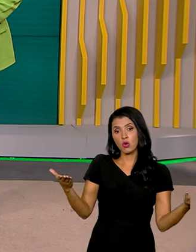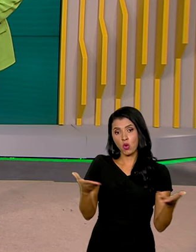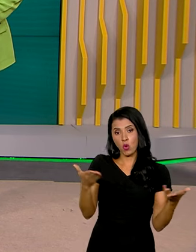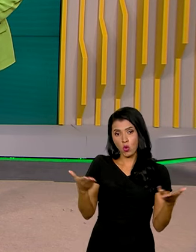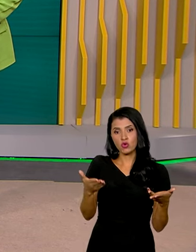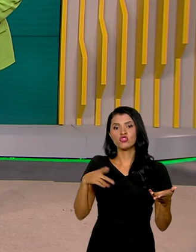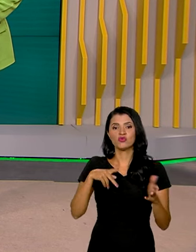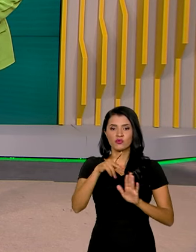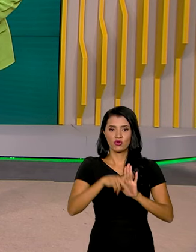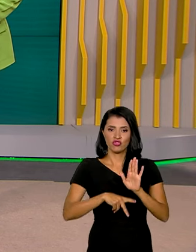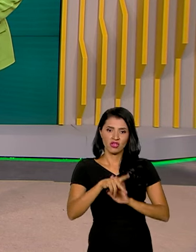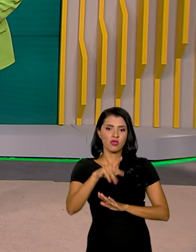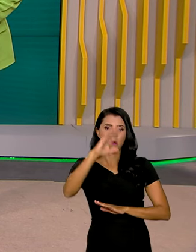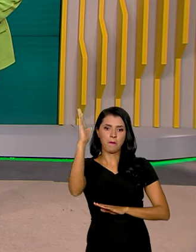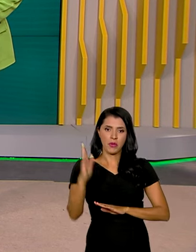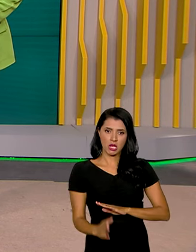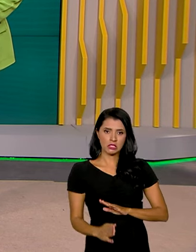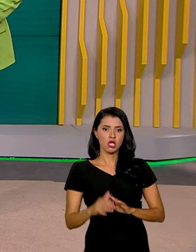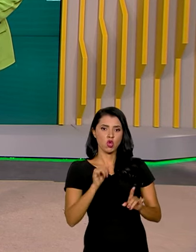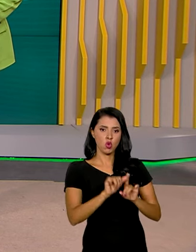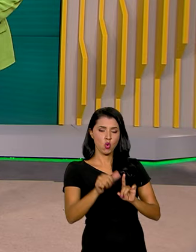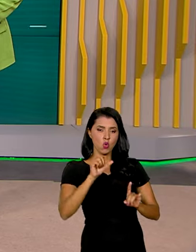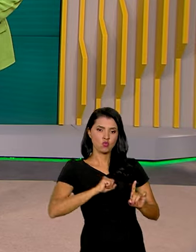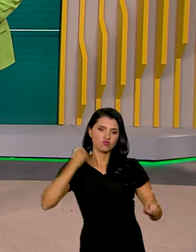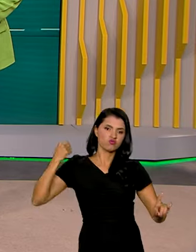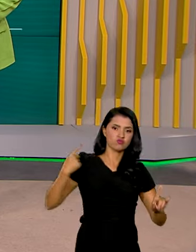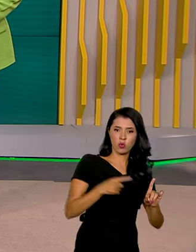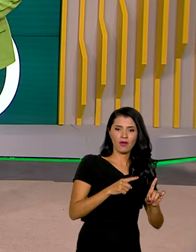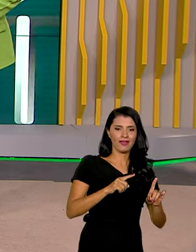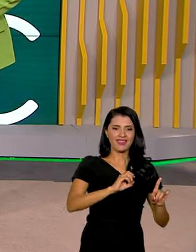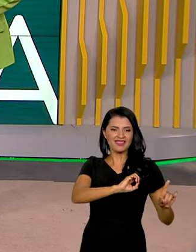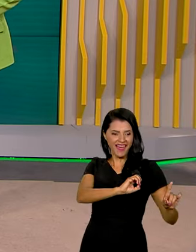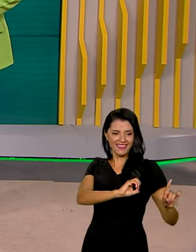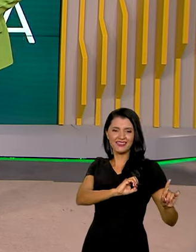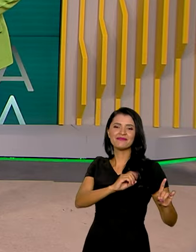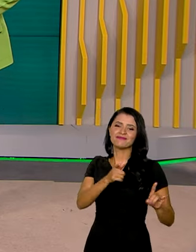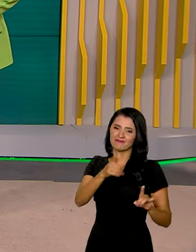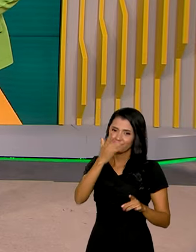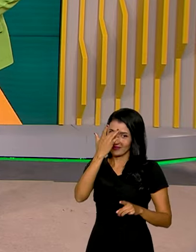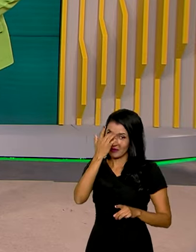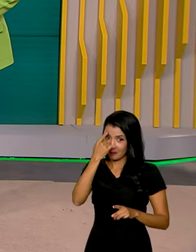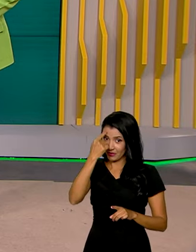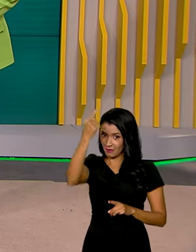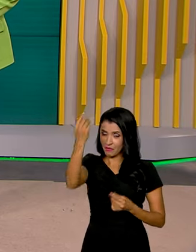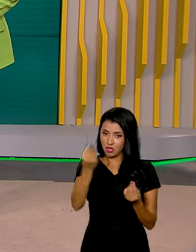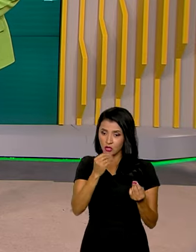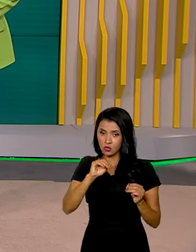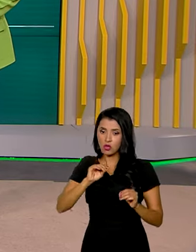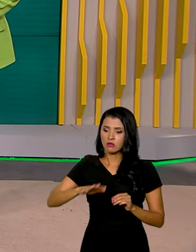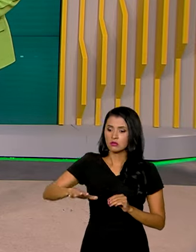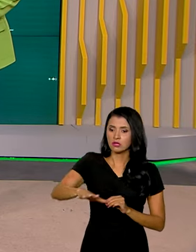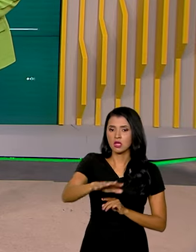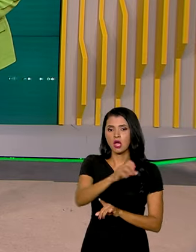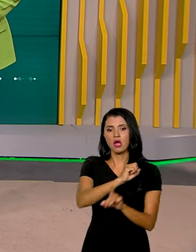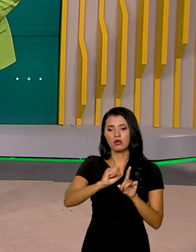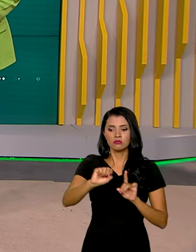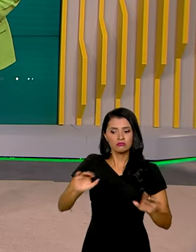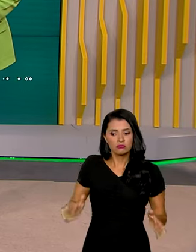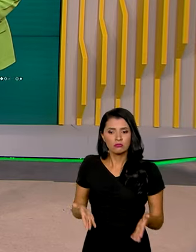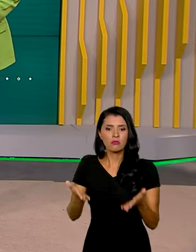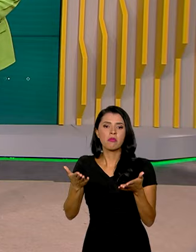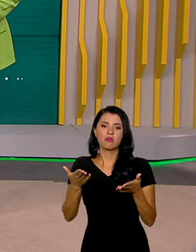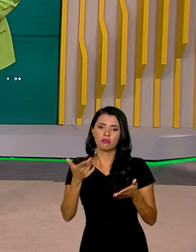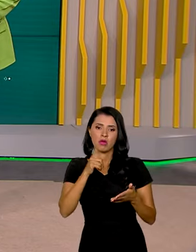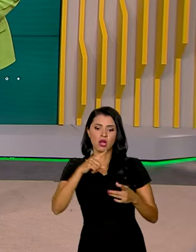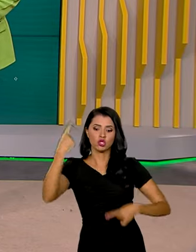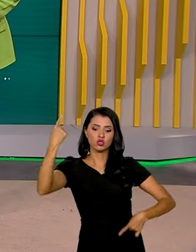iniciativa Brasil Sem Misoginia. A ideia, Carol, é mobilizar todos os setores da sociedade para estimular a discussão